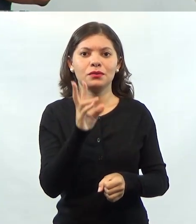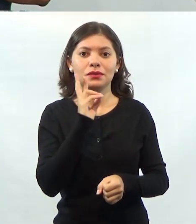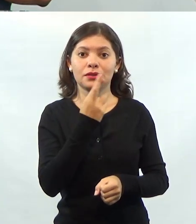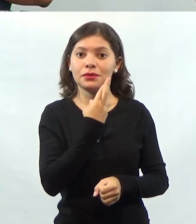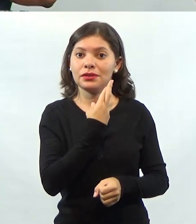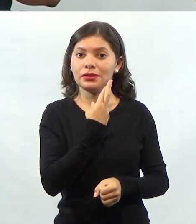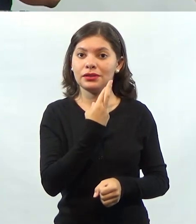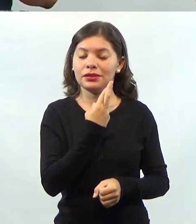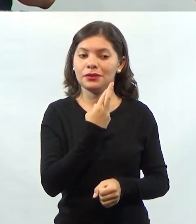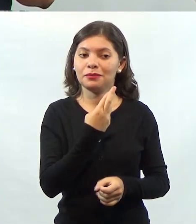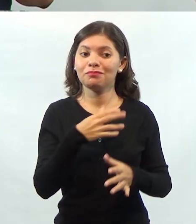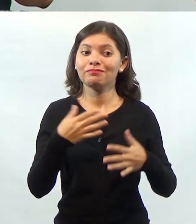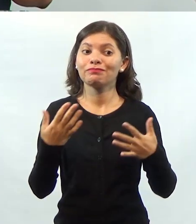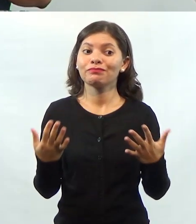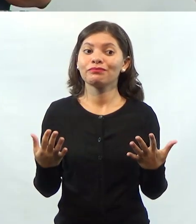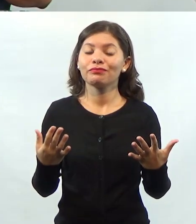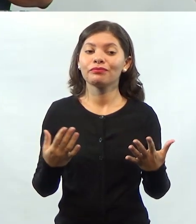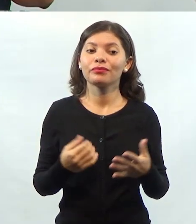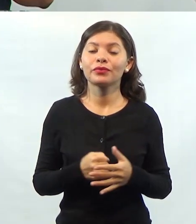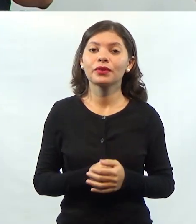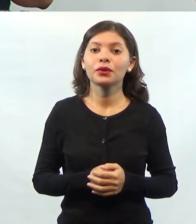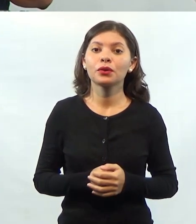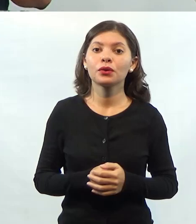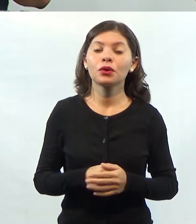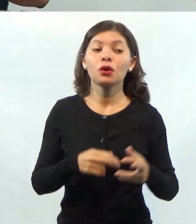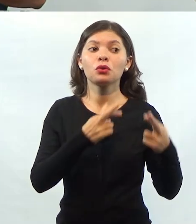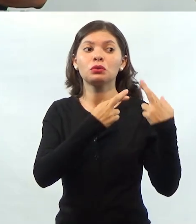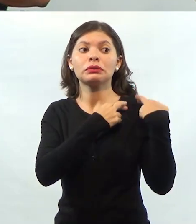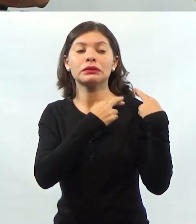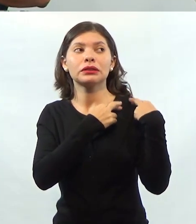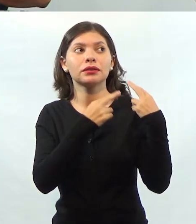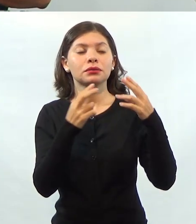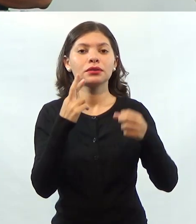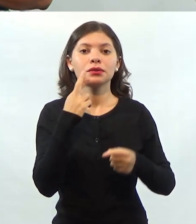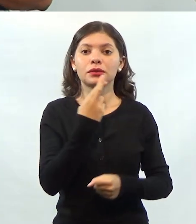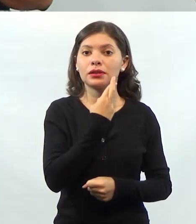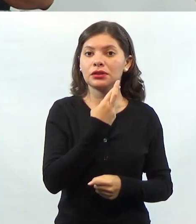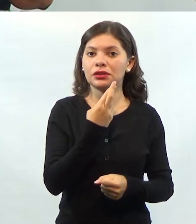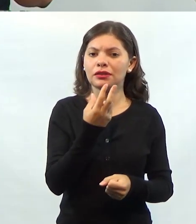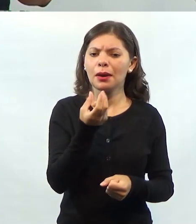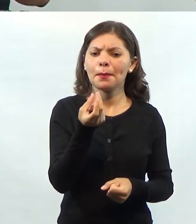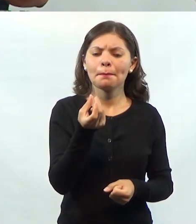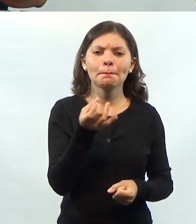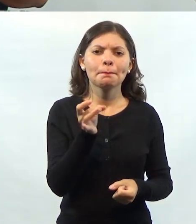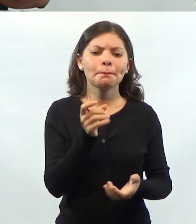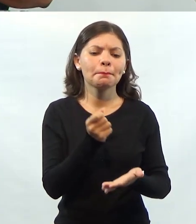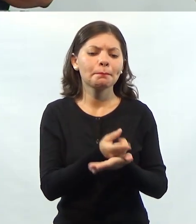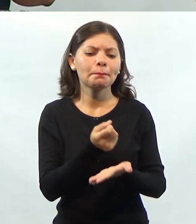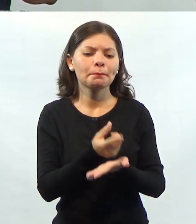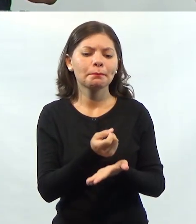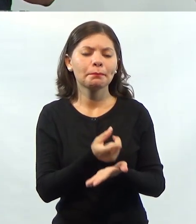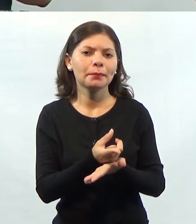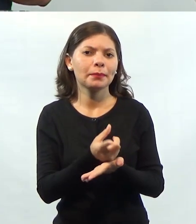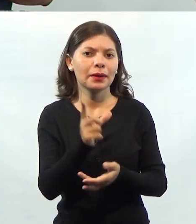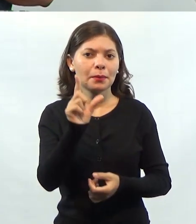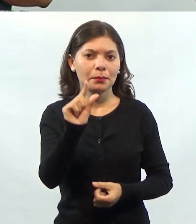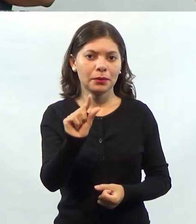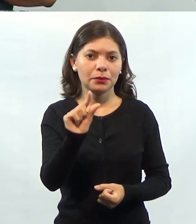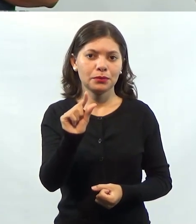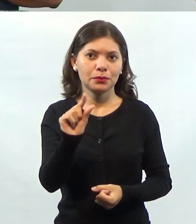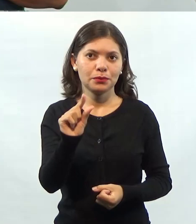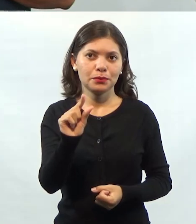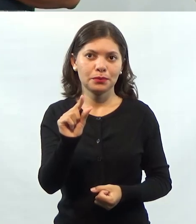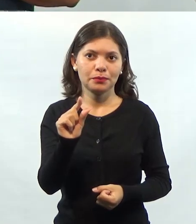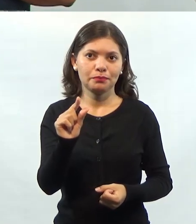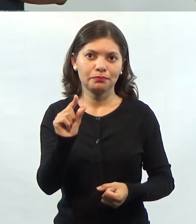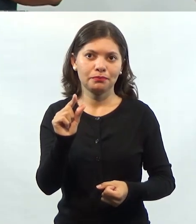Será que o dono do restaurante vai pagar menos para o cara que está lá na cozinha porque ele fritou só